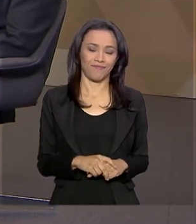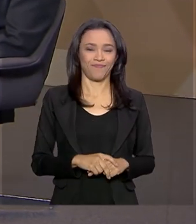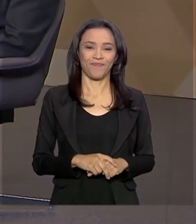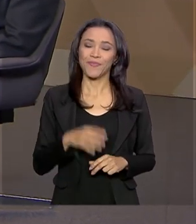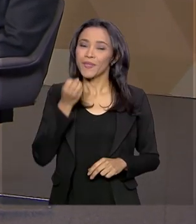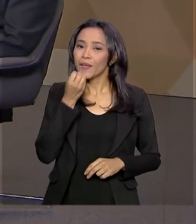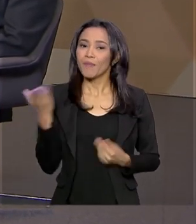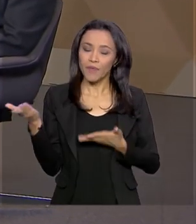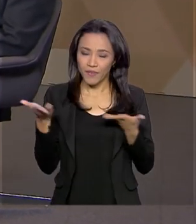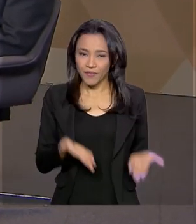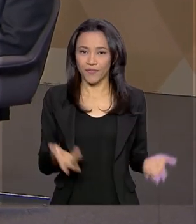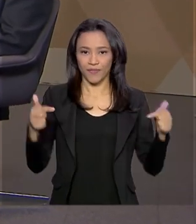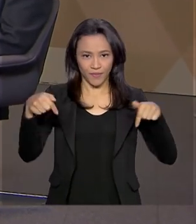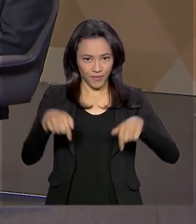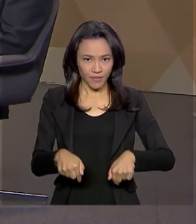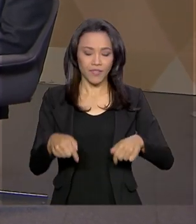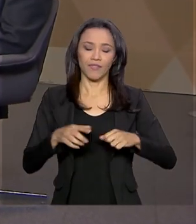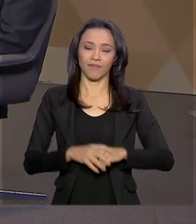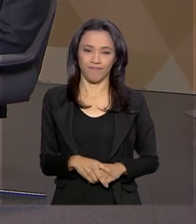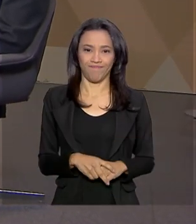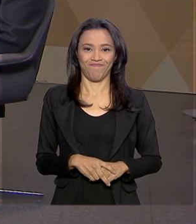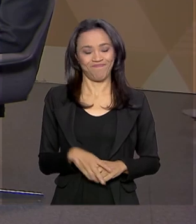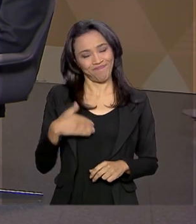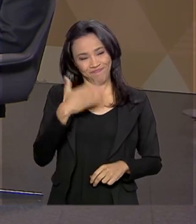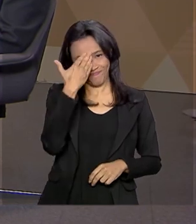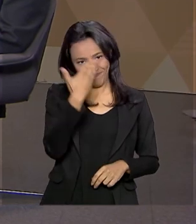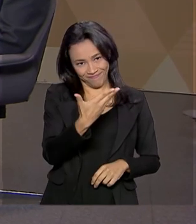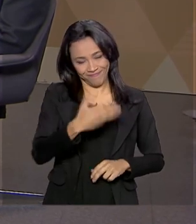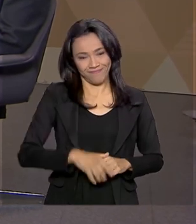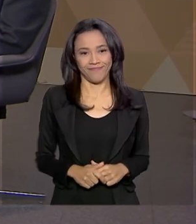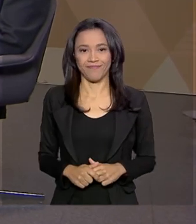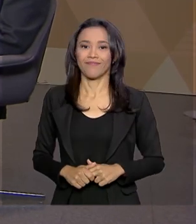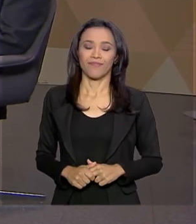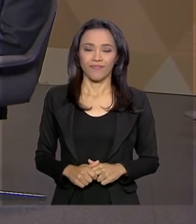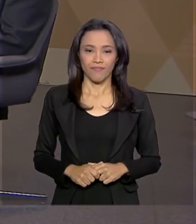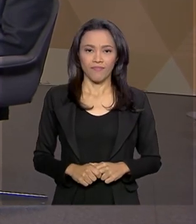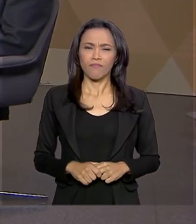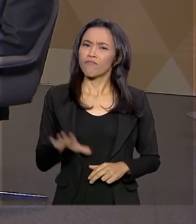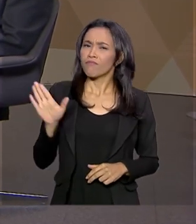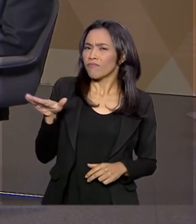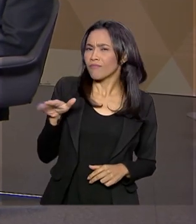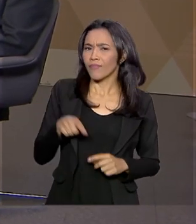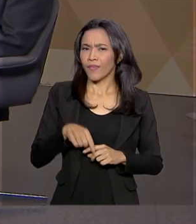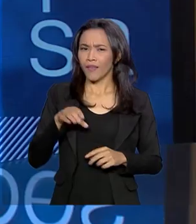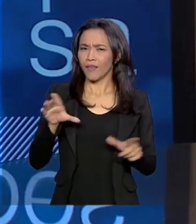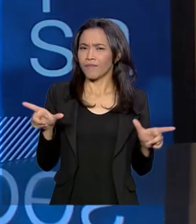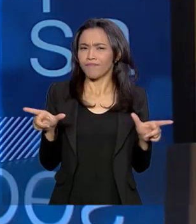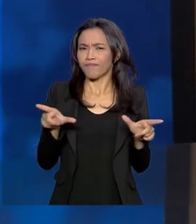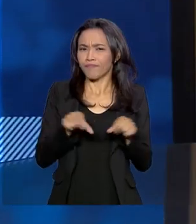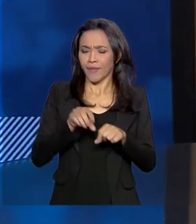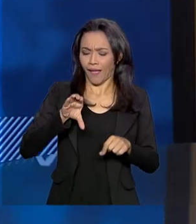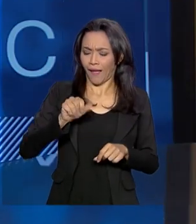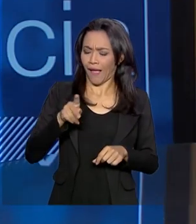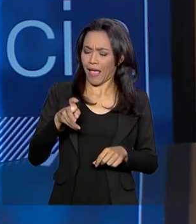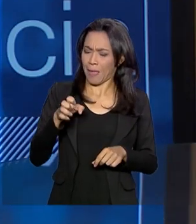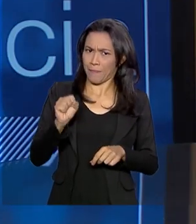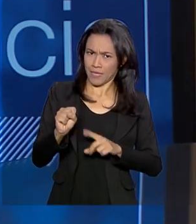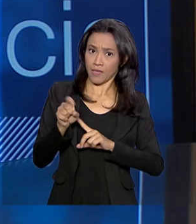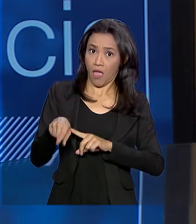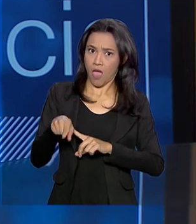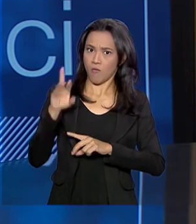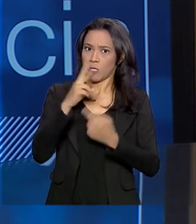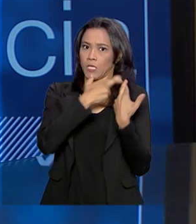Seja bem-vindo aqui ao Brasil em Pauta, presidente. Obrigado. A CAPES é responsável por 80% da produção